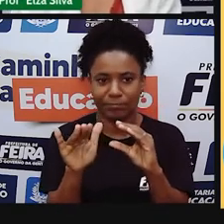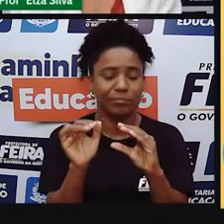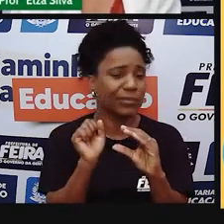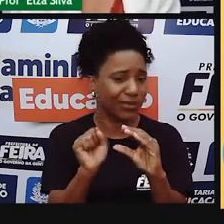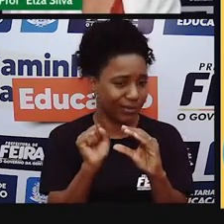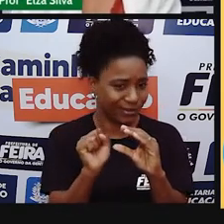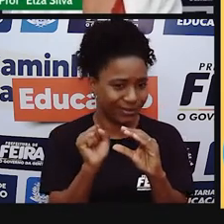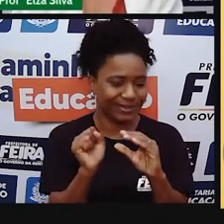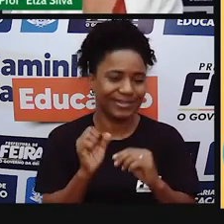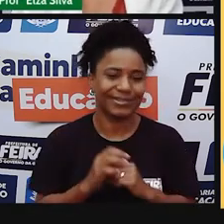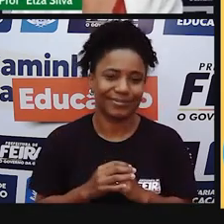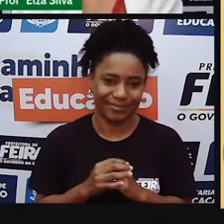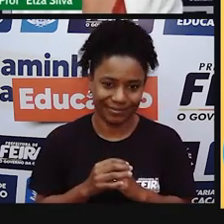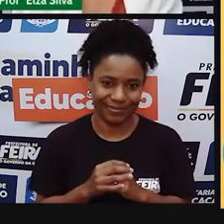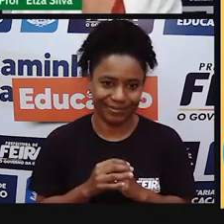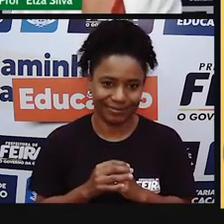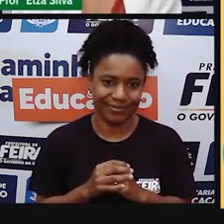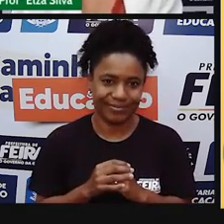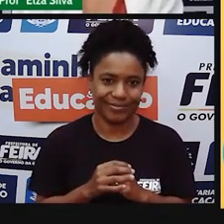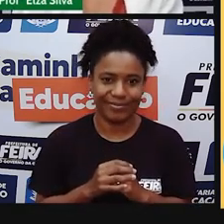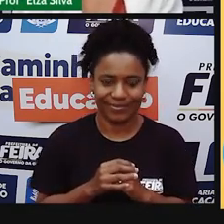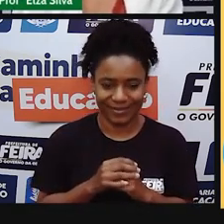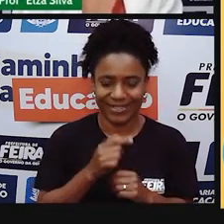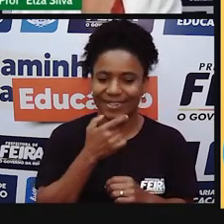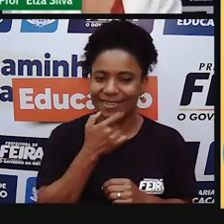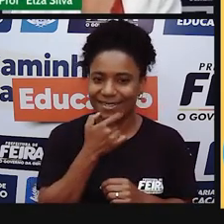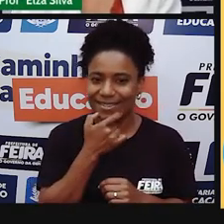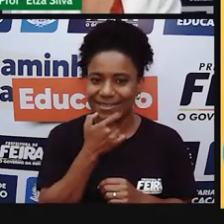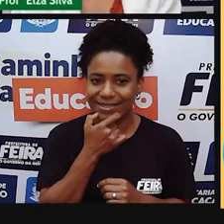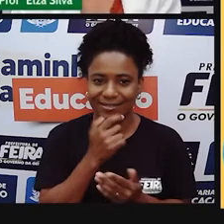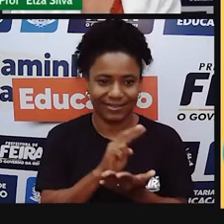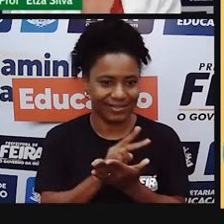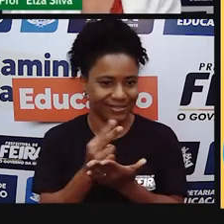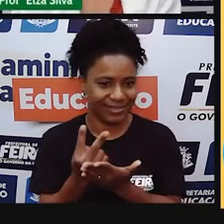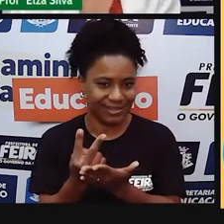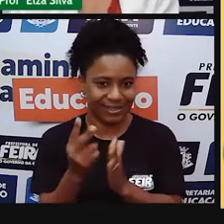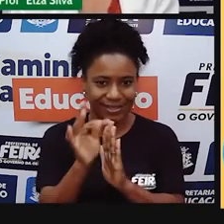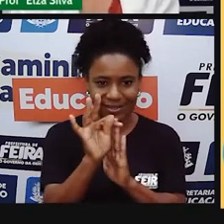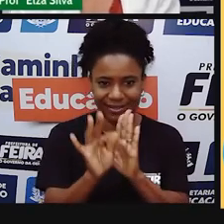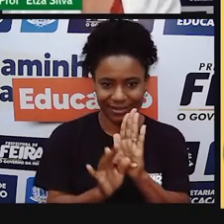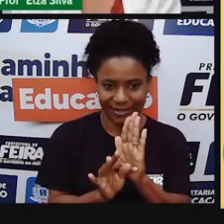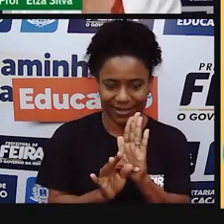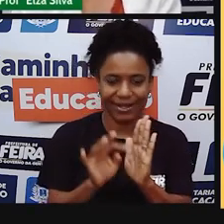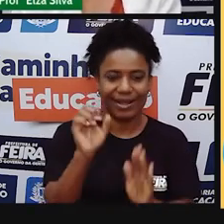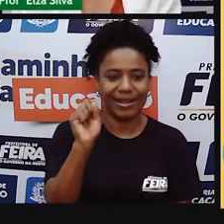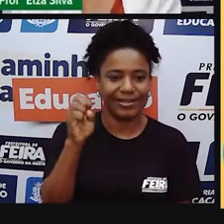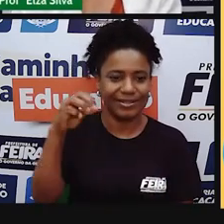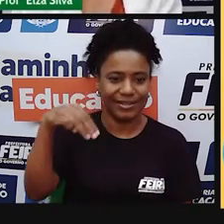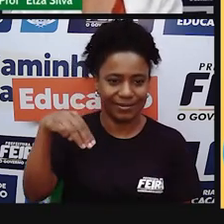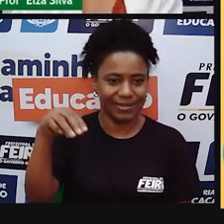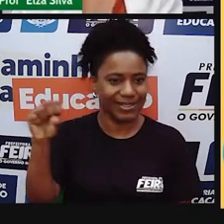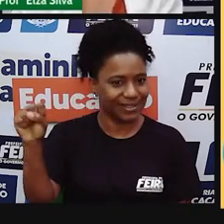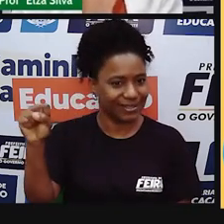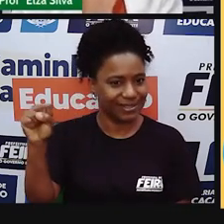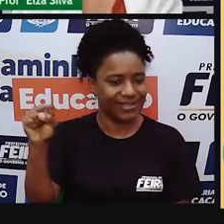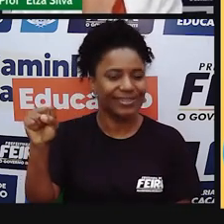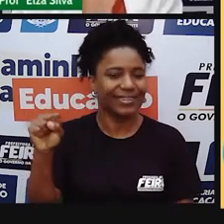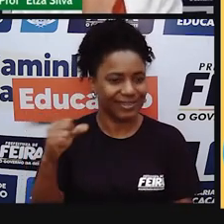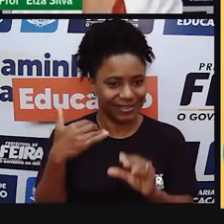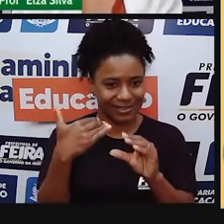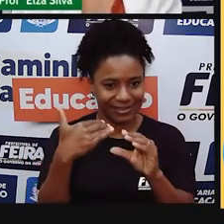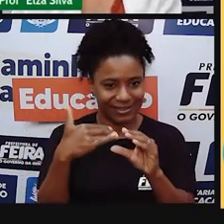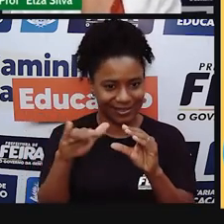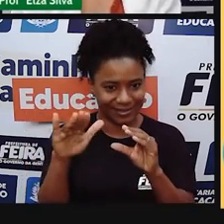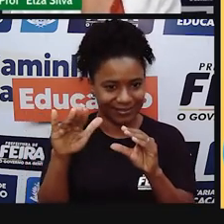mensagem de texto a gente chama de SMS. Não é isto? SMS. I check